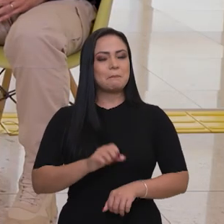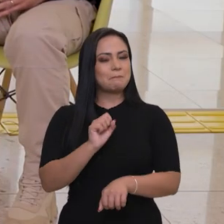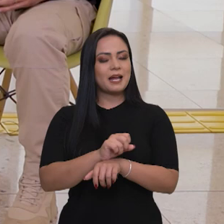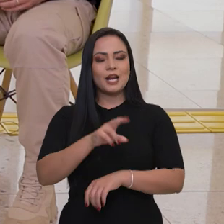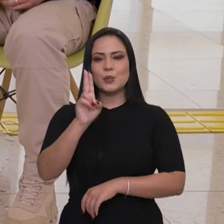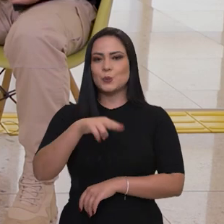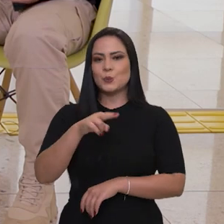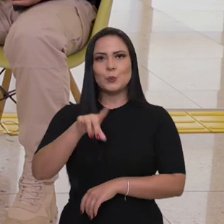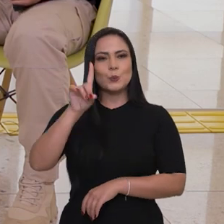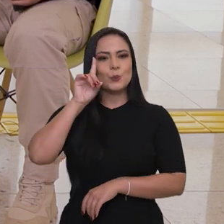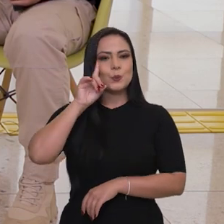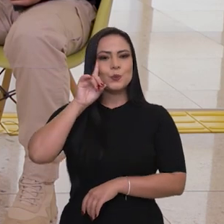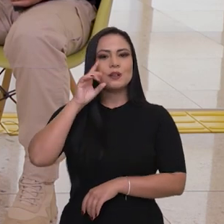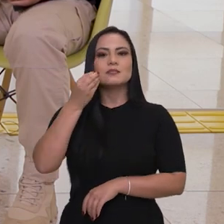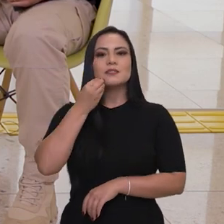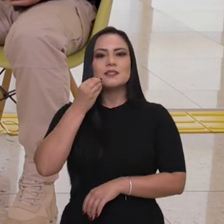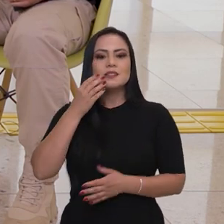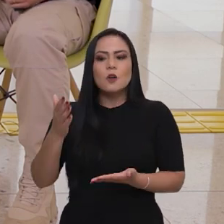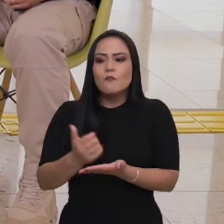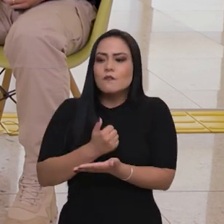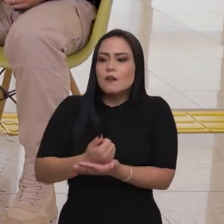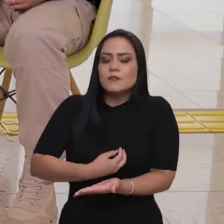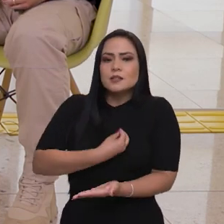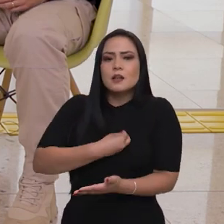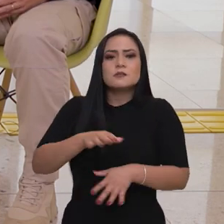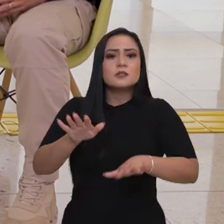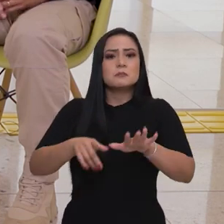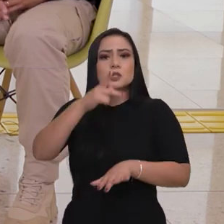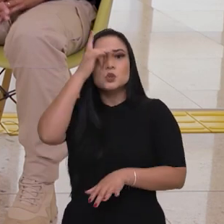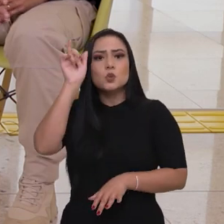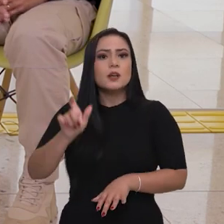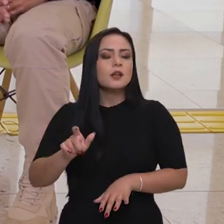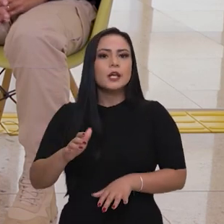salvar a vida, às vezes até de quem não quer salvar a própria vida.